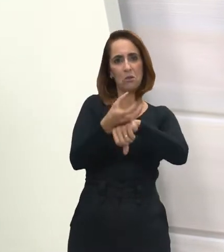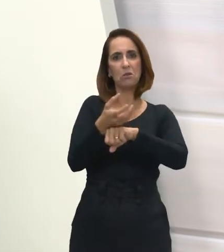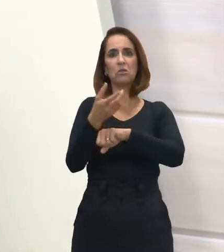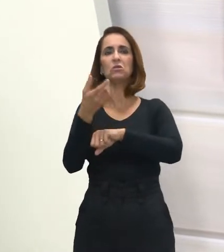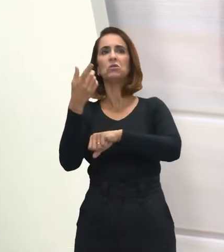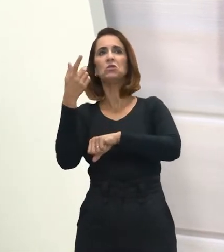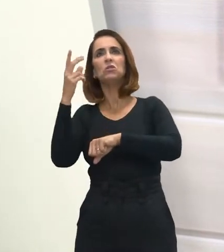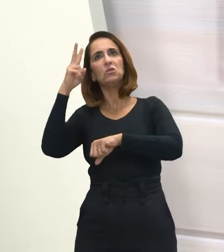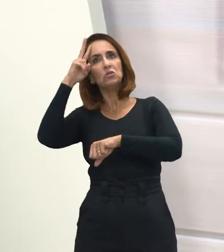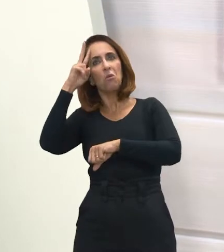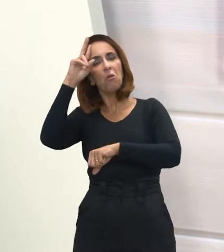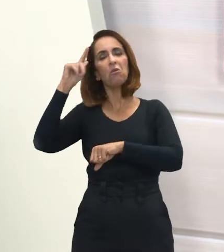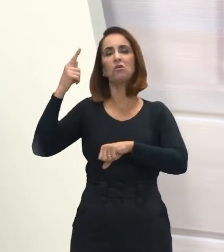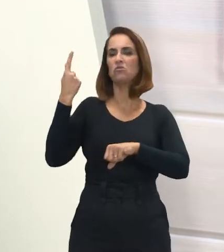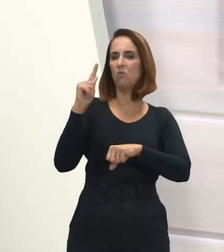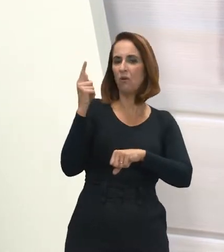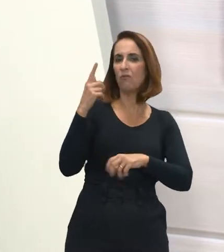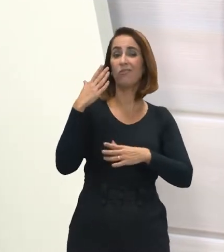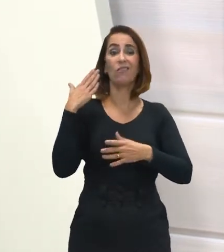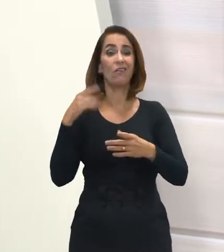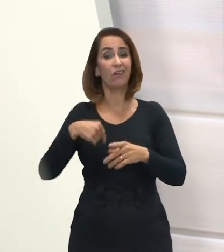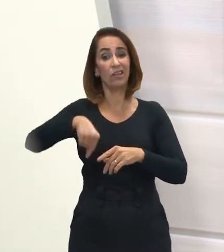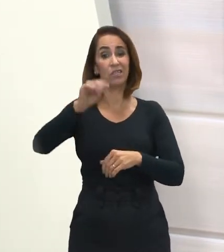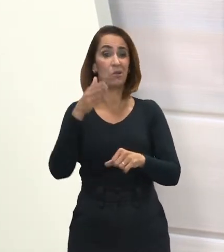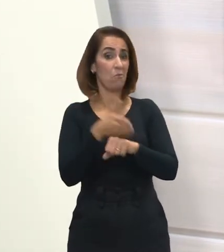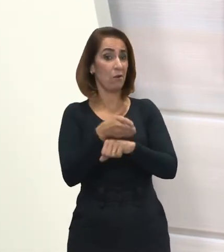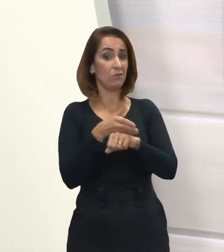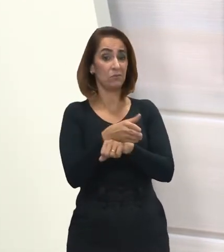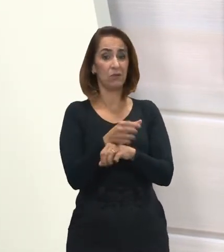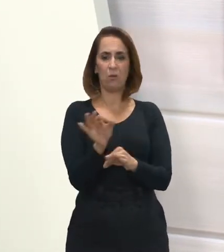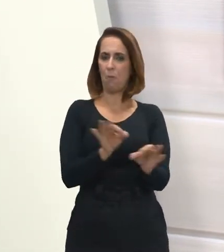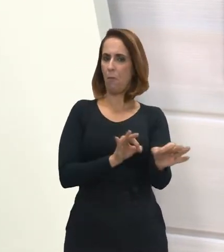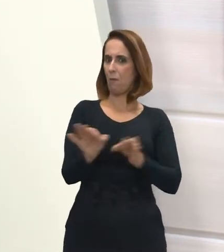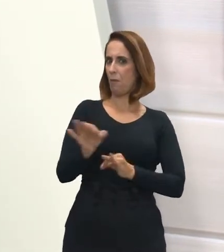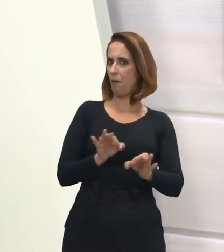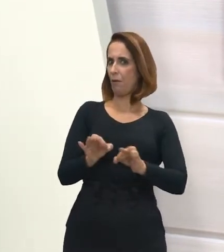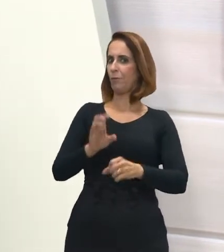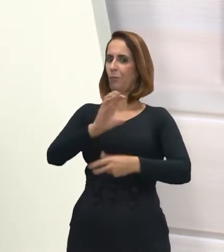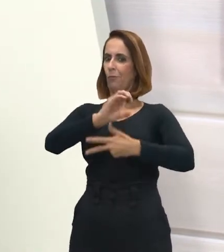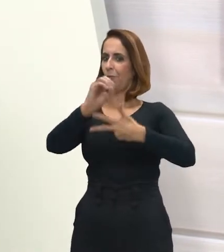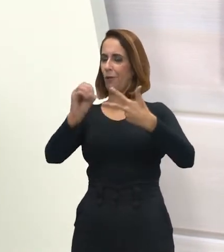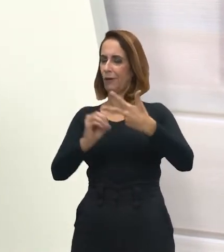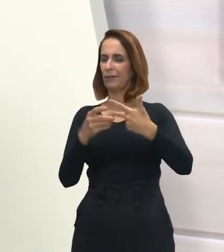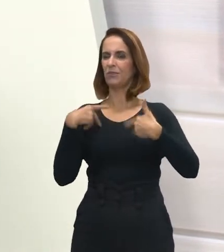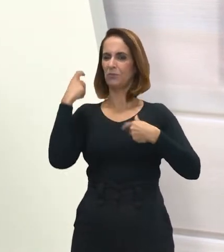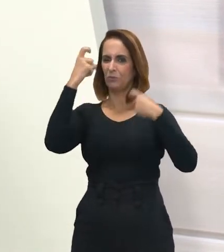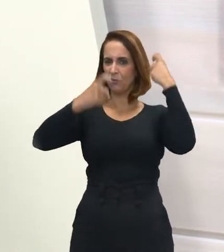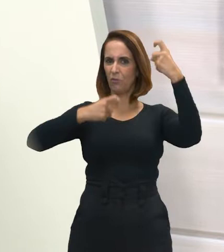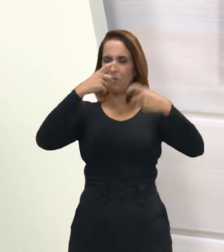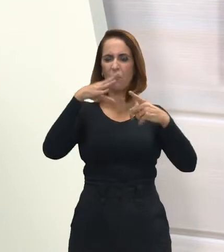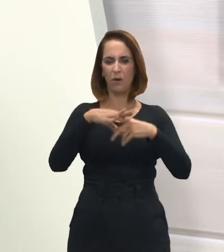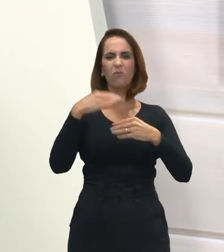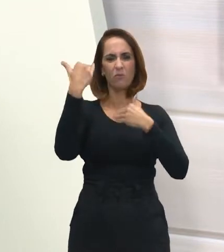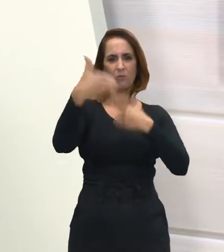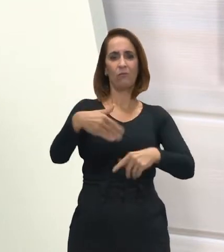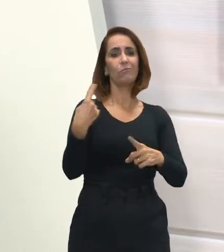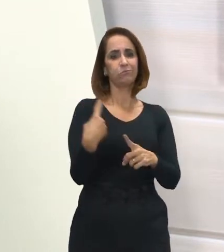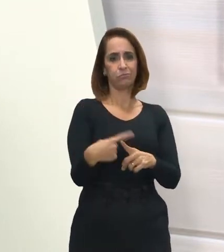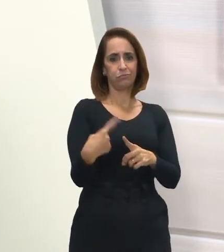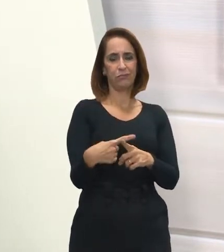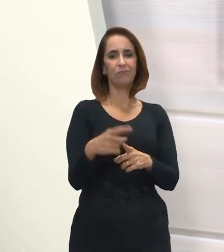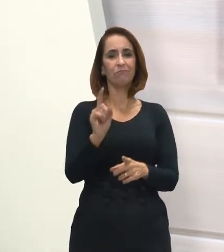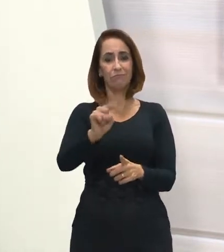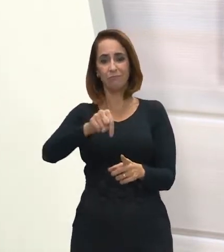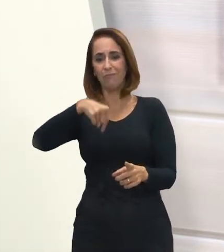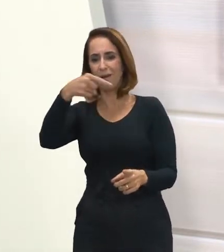Geografia. Quem está participando, quem está se preparando para o Enem, normalmente se preocupa bastante com essa prova, pois